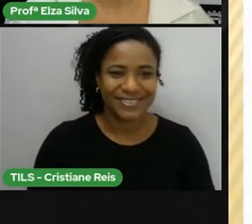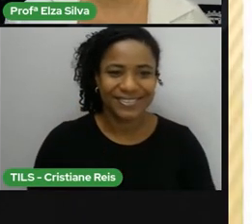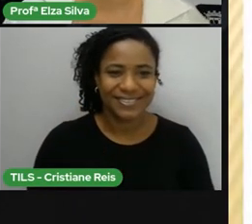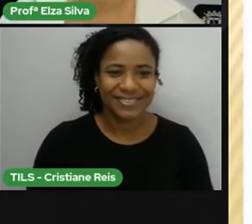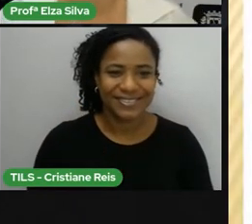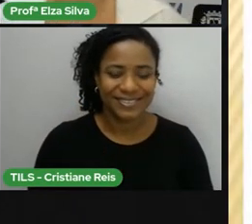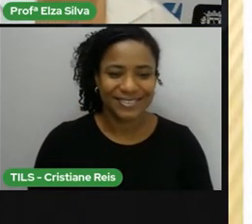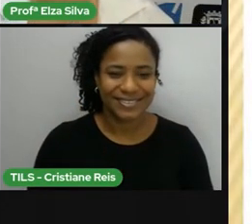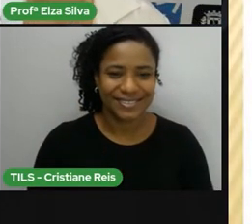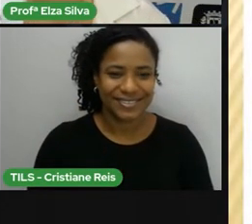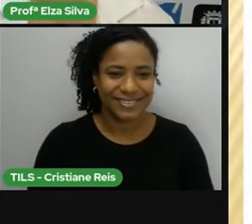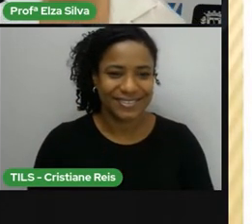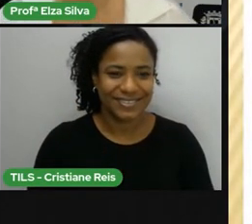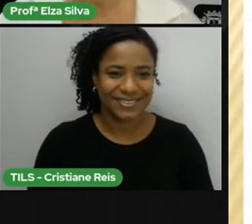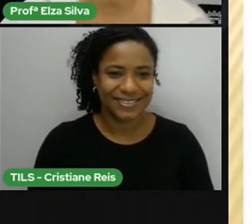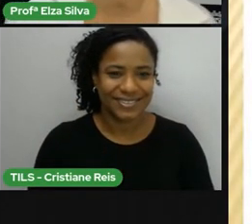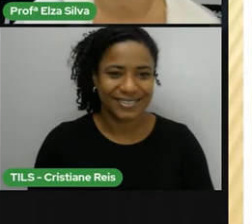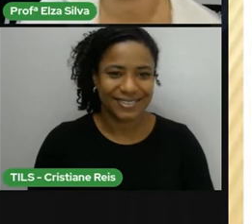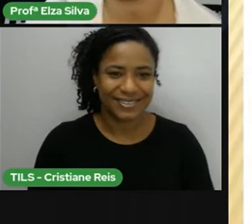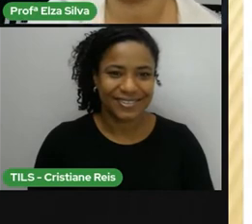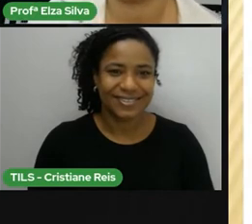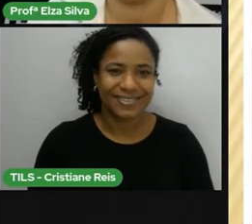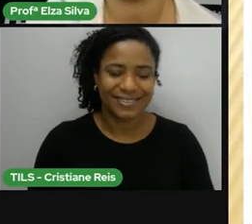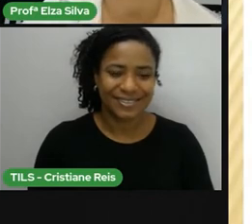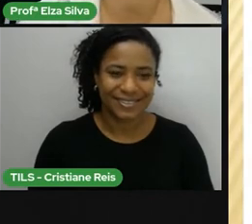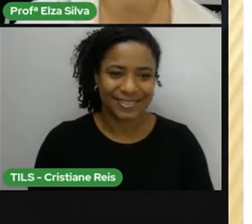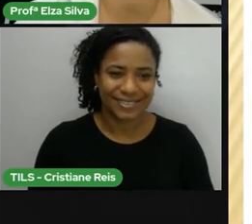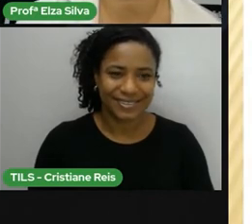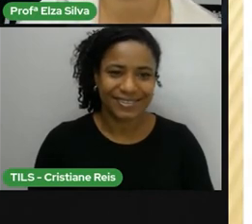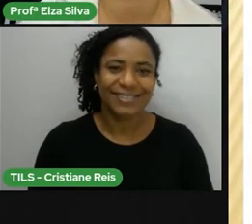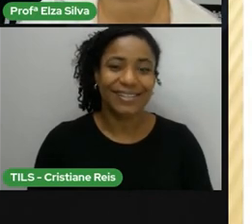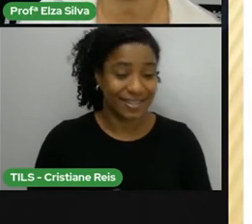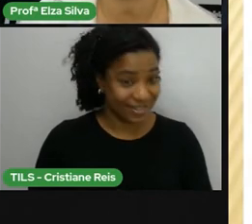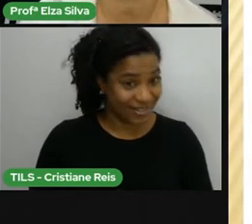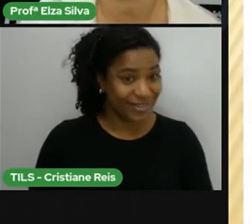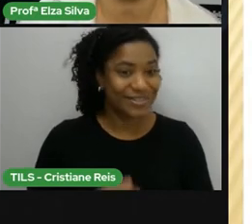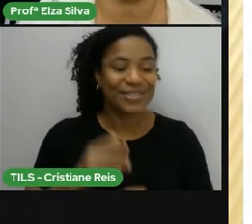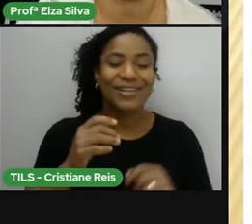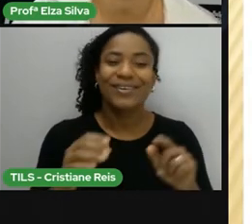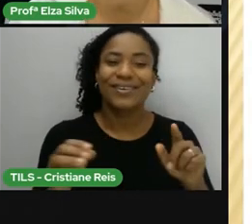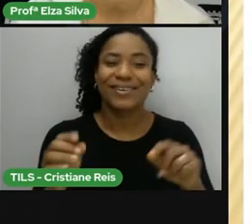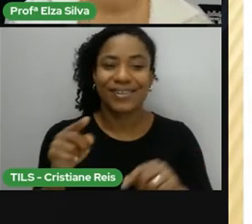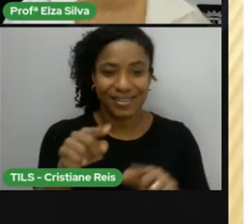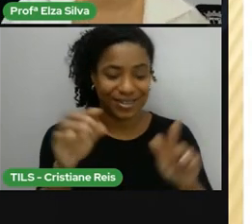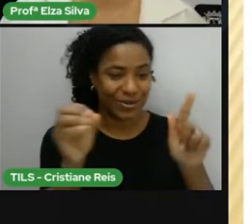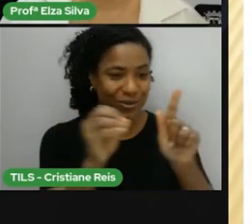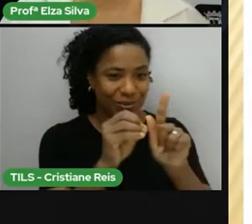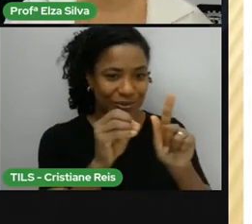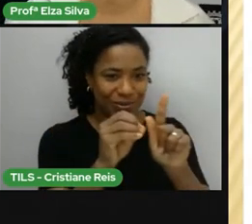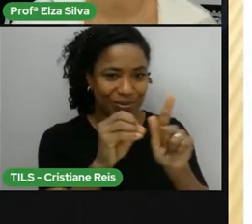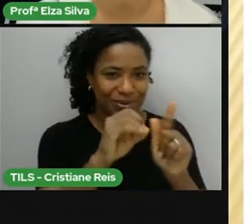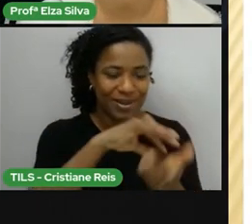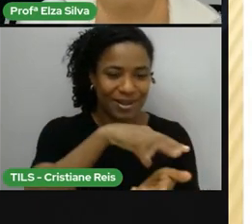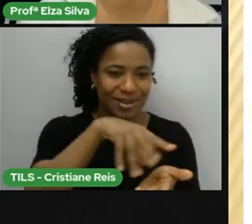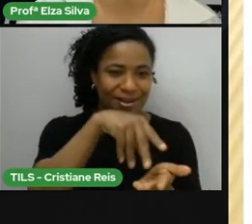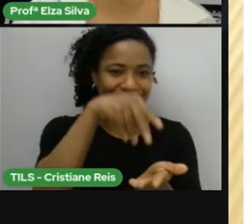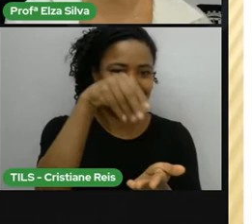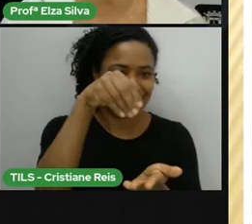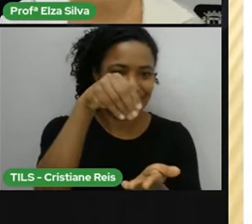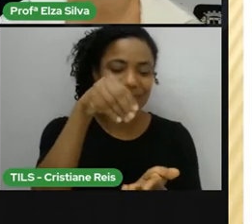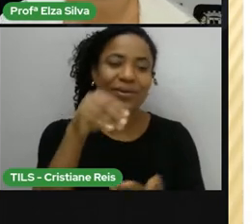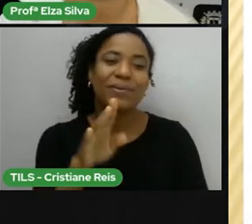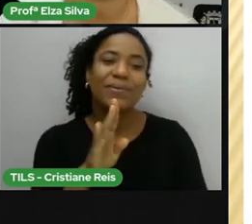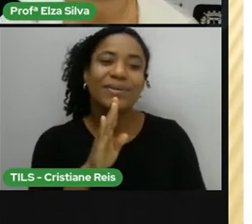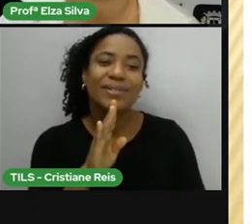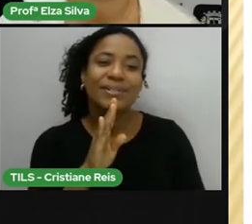Agora Nós vamos conhecer Através ainda Dessa ferramenta Um pouco mais Sobre os